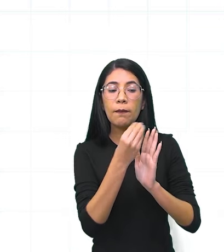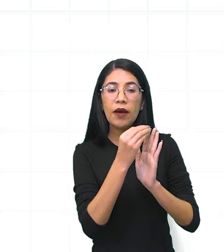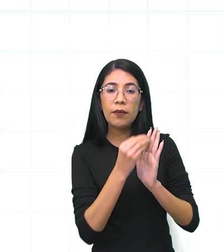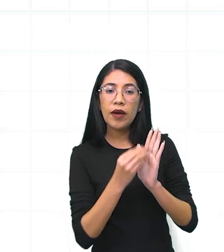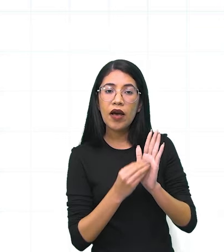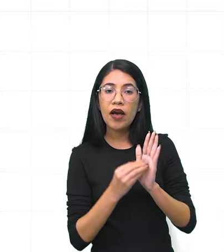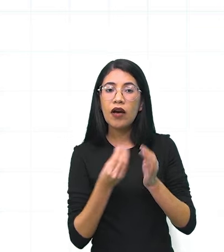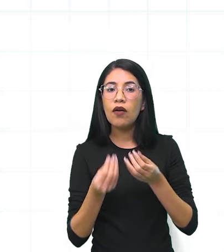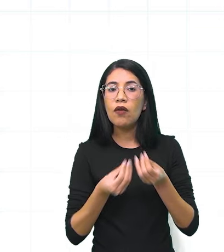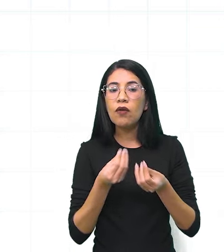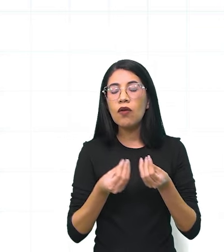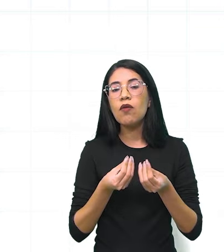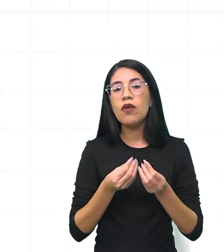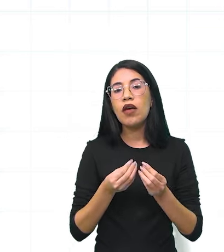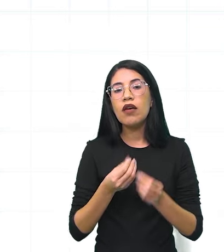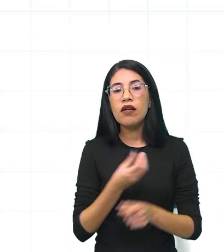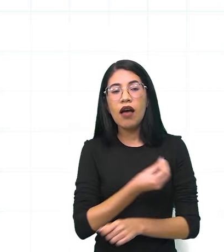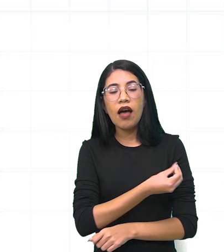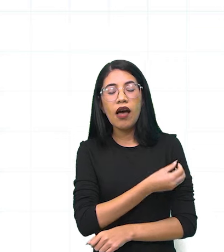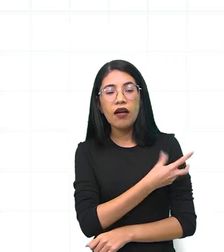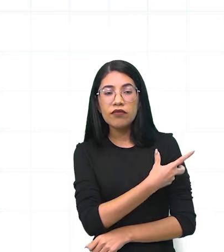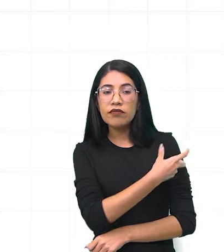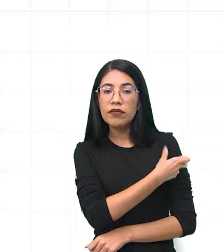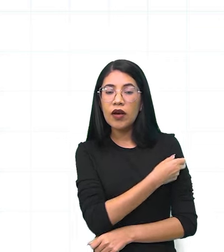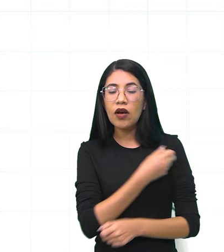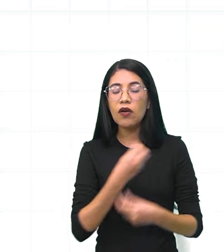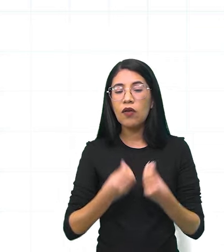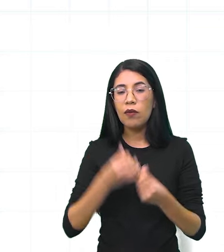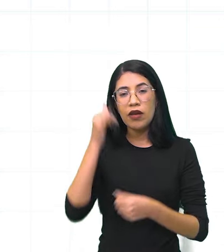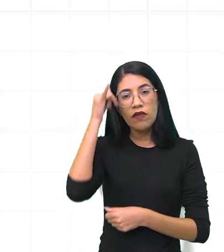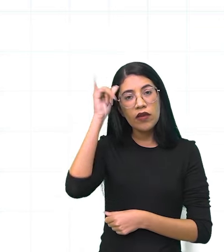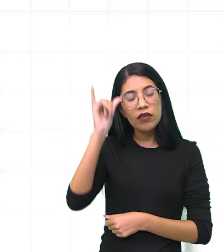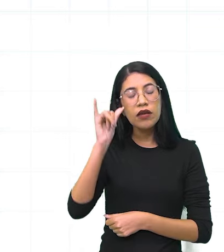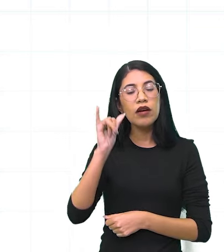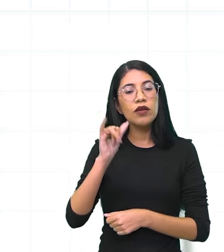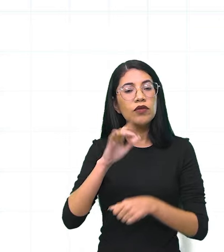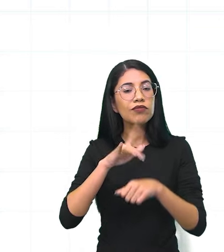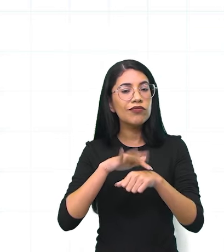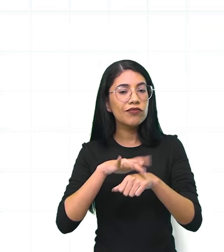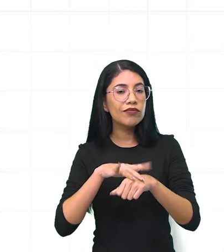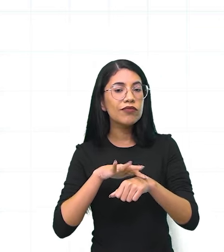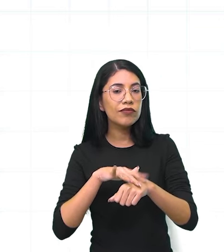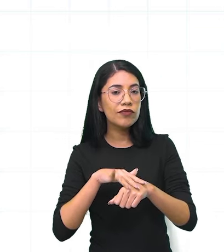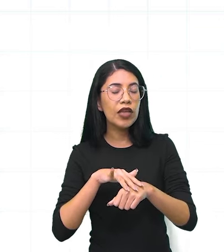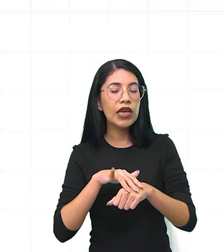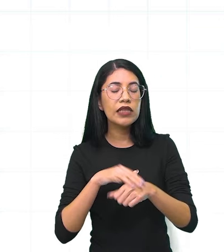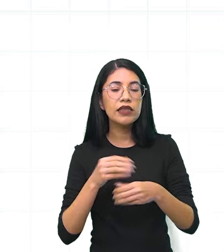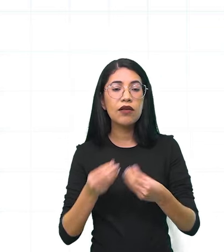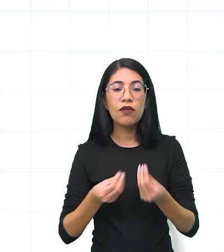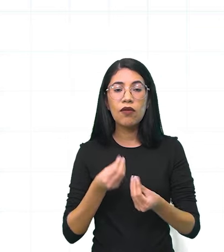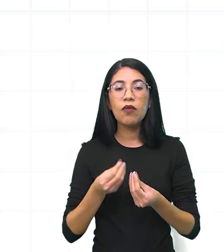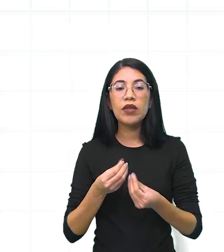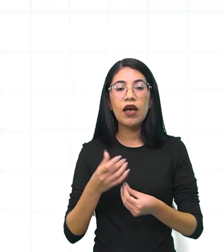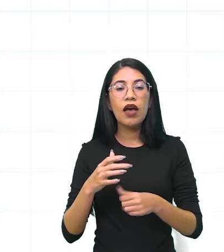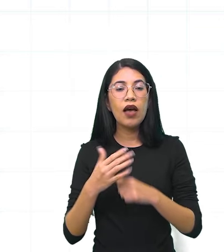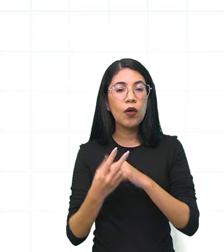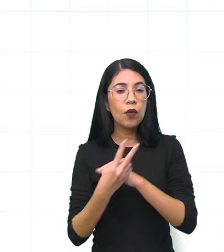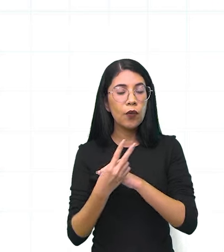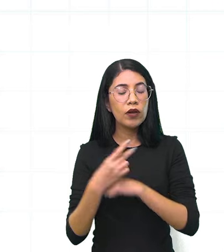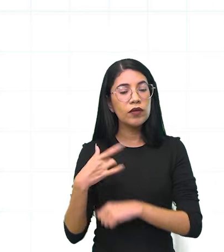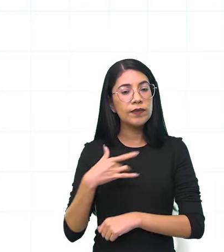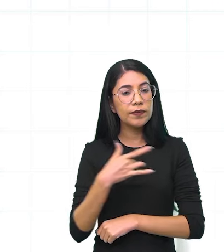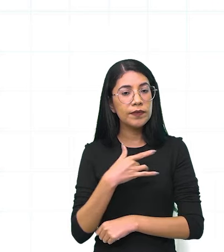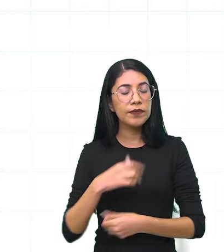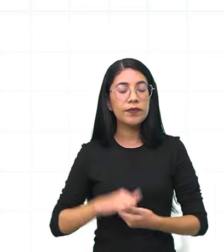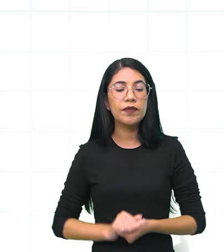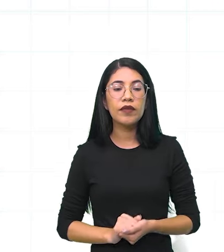vida ali na questão de prevenção à saúde, né? De prevenção às doenças, tá? Aí, vamos